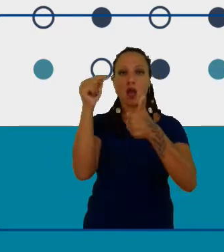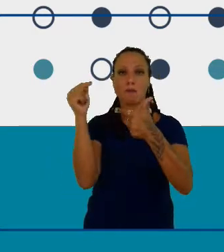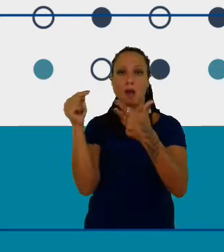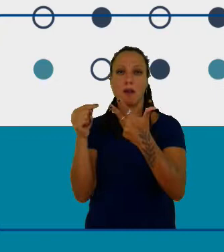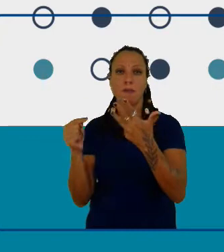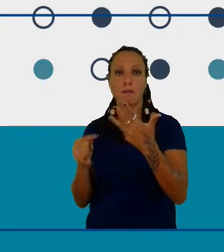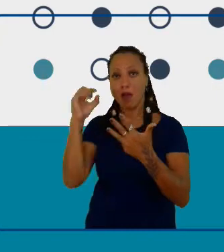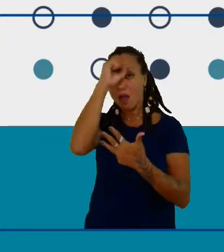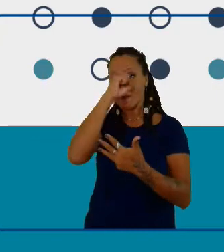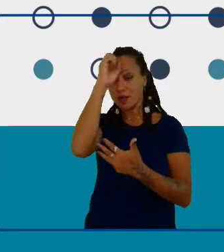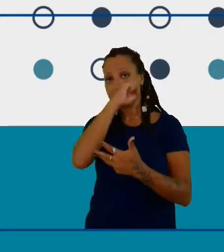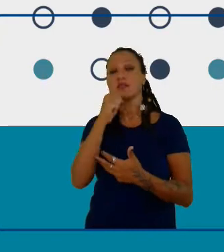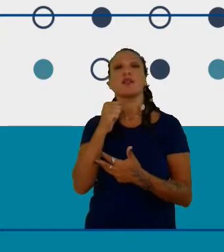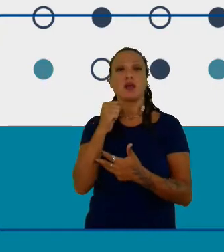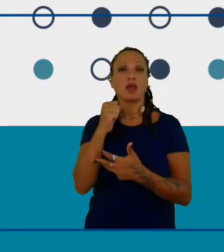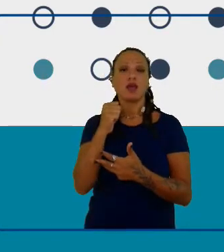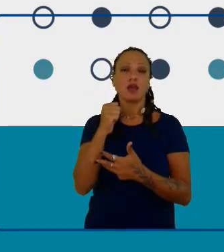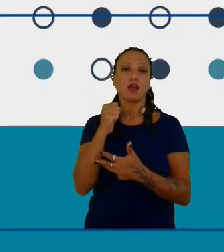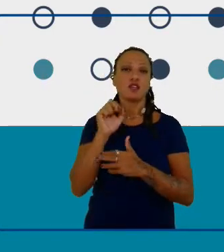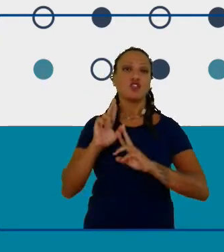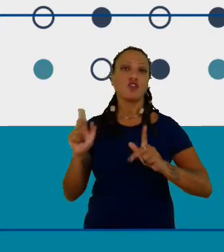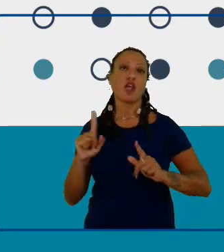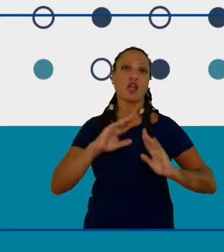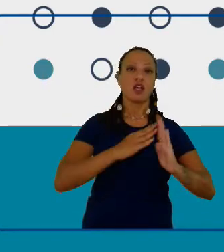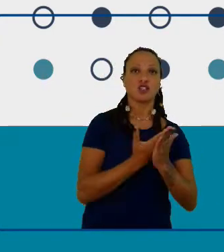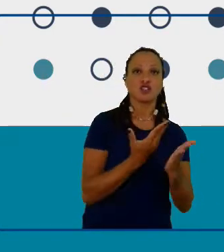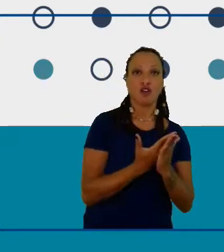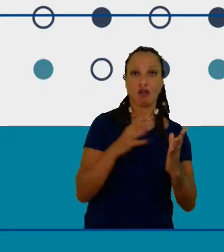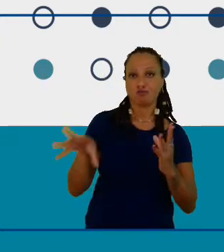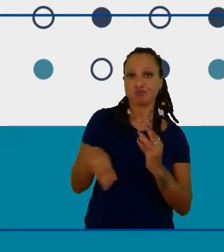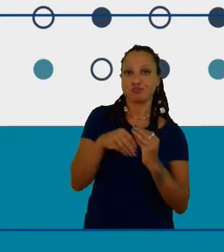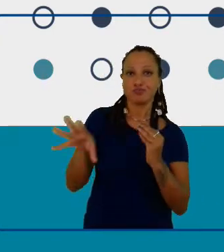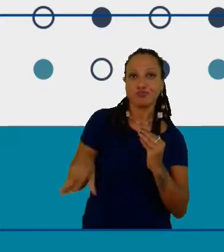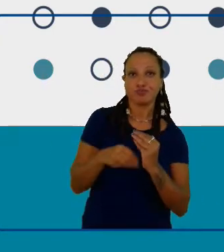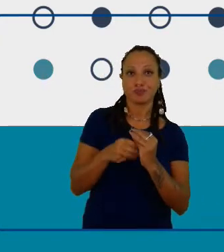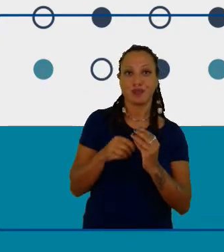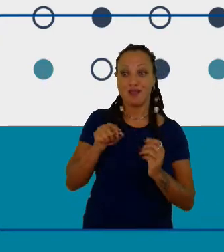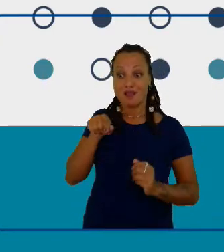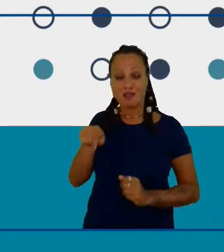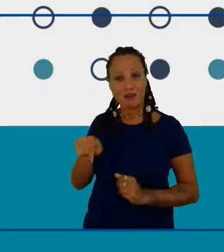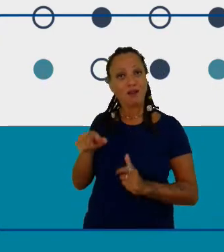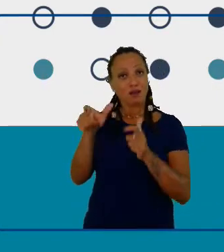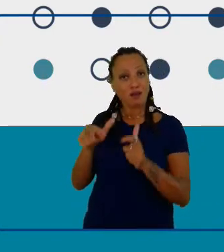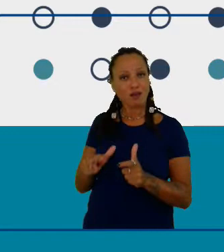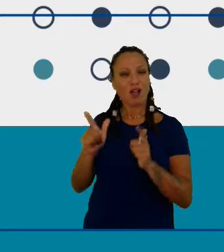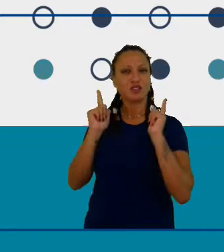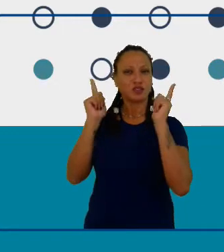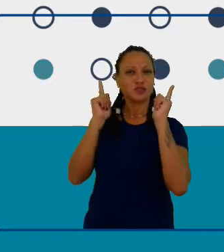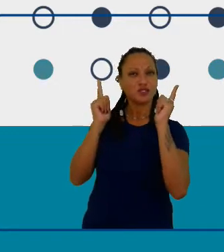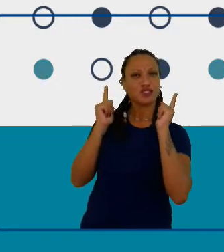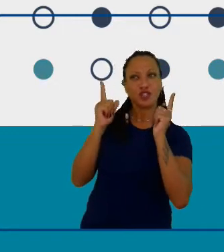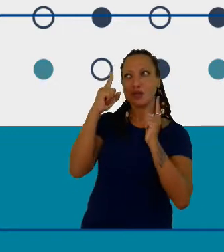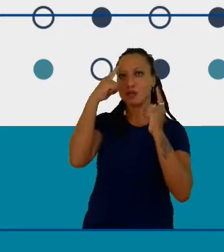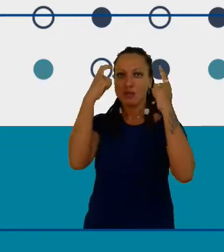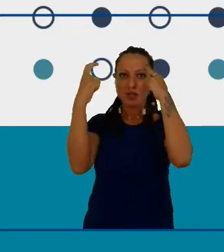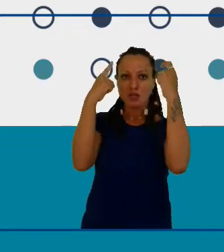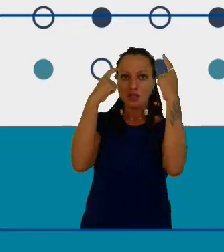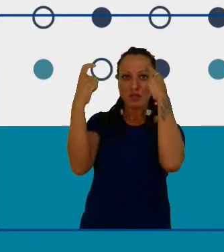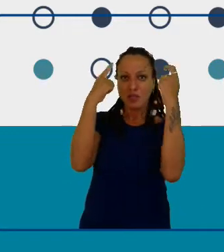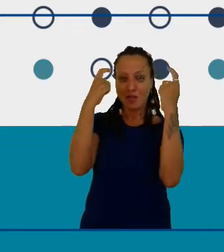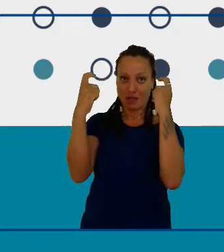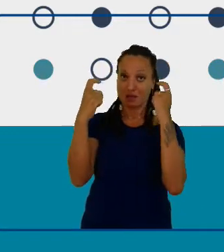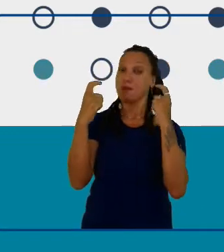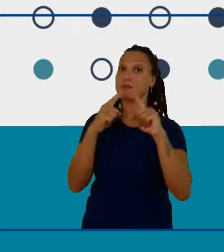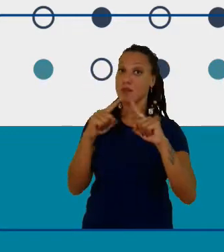se envolvem no currículo escolar, num ambiente divertido, criativo e a